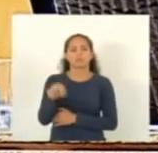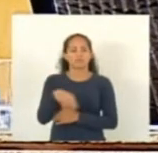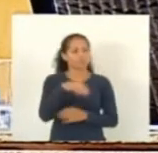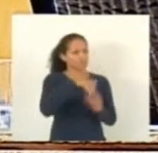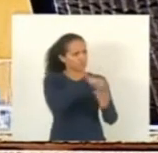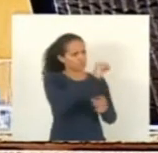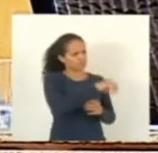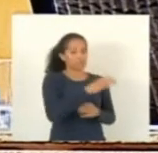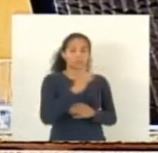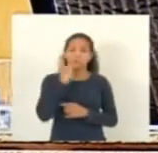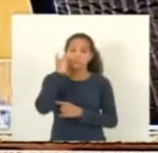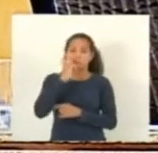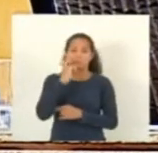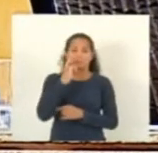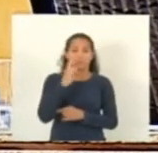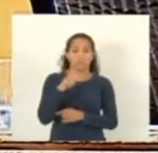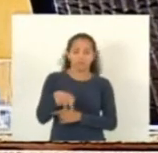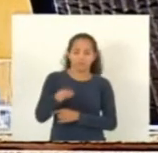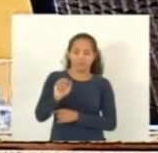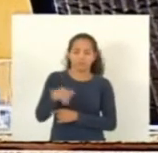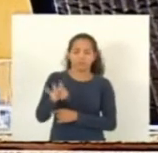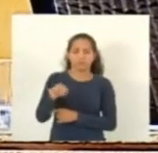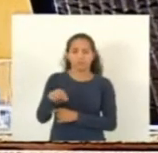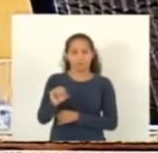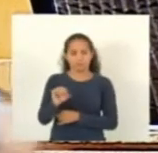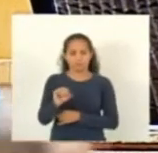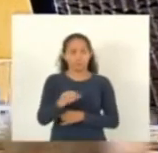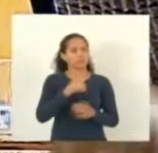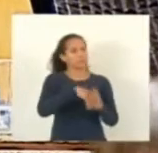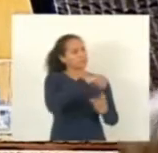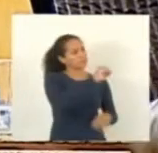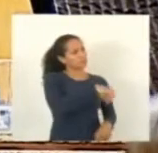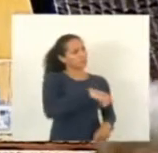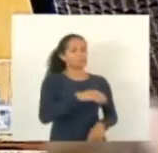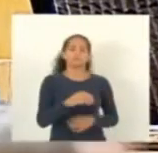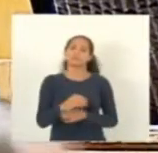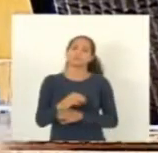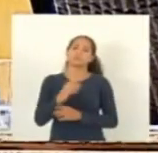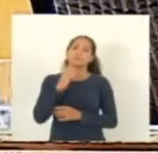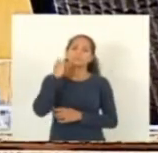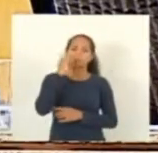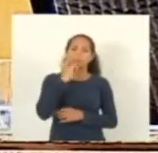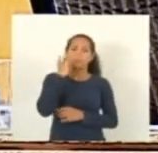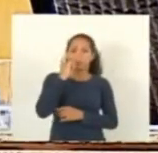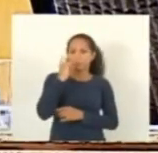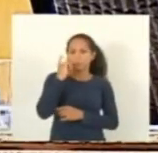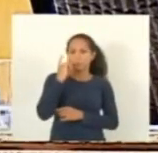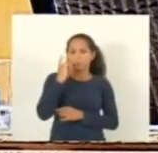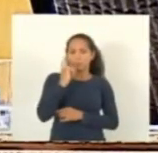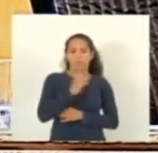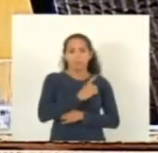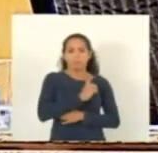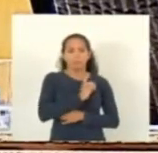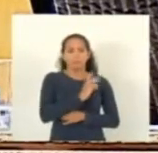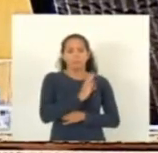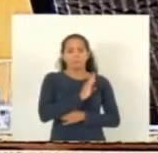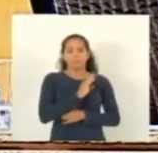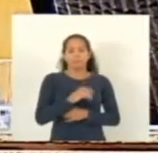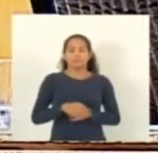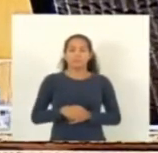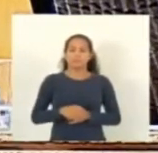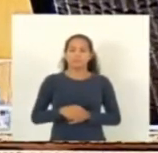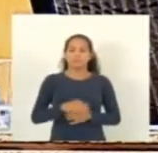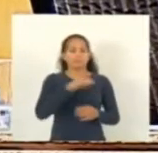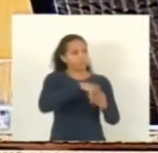vota sim deputado coronel Alexandre Quintino voto sim presidente vota sim deputado delegado Danilo Baense